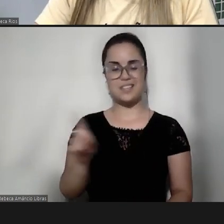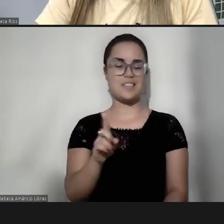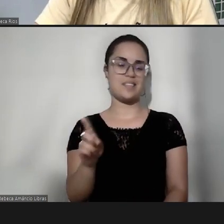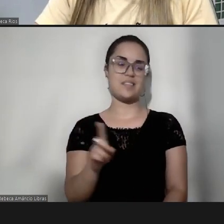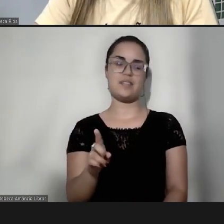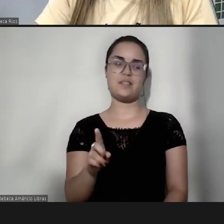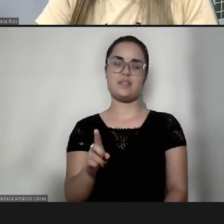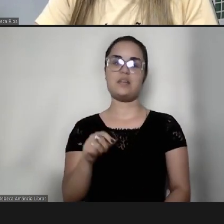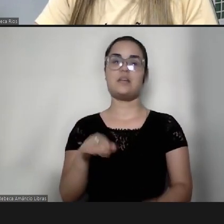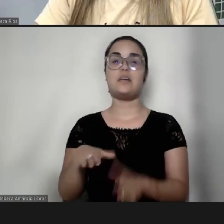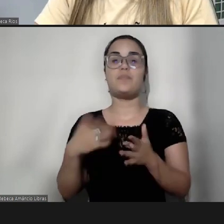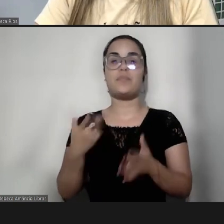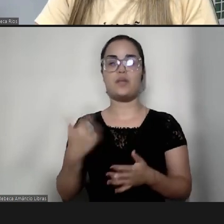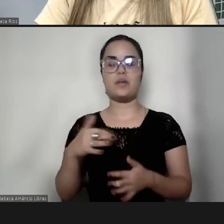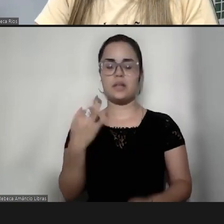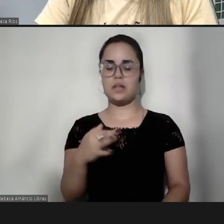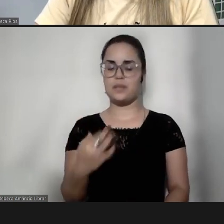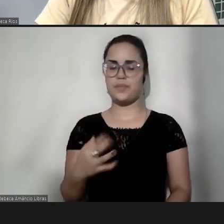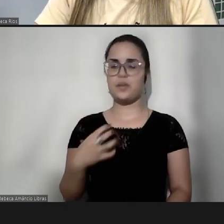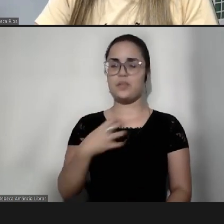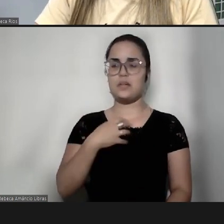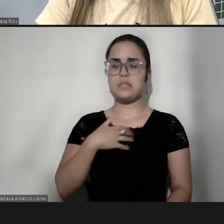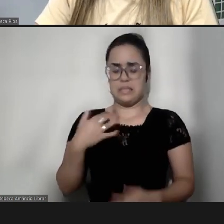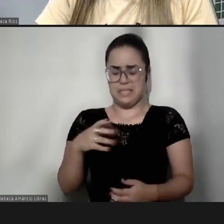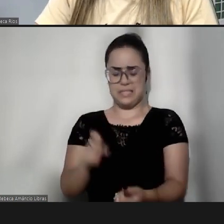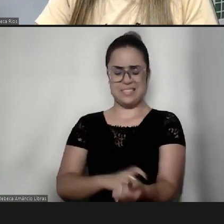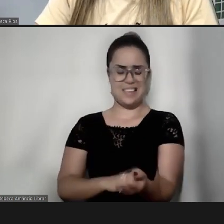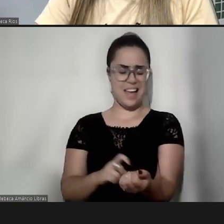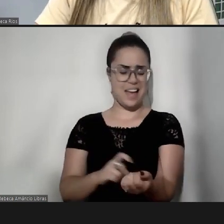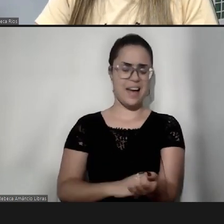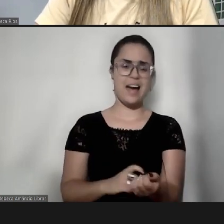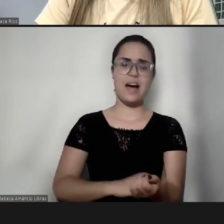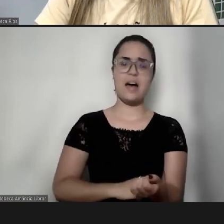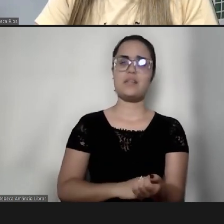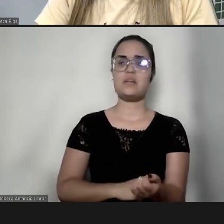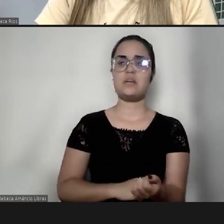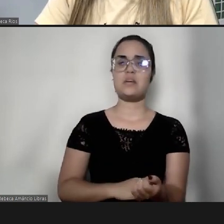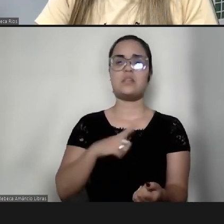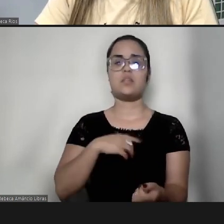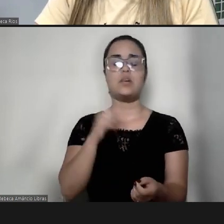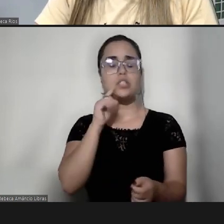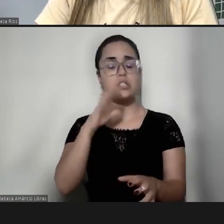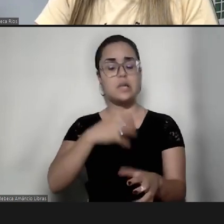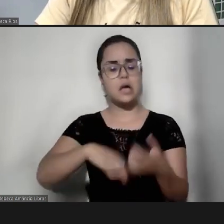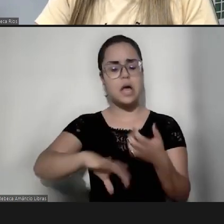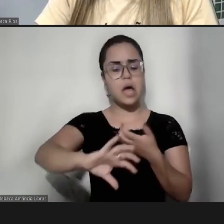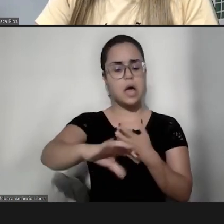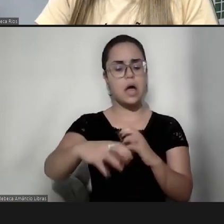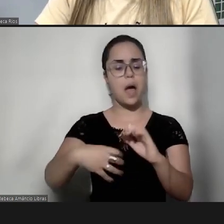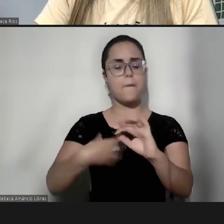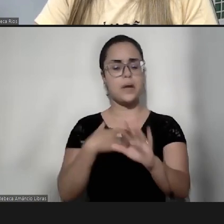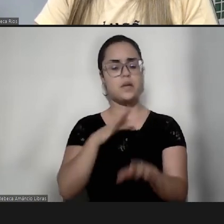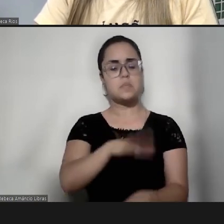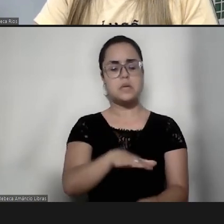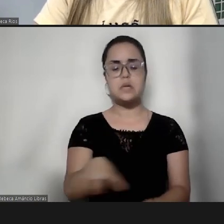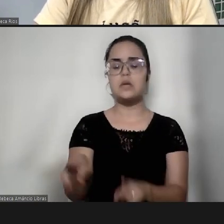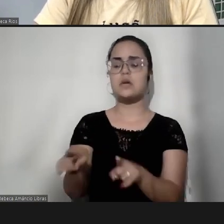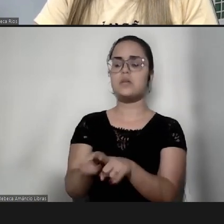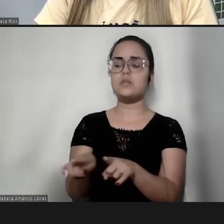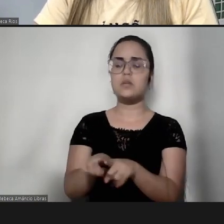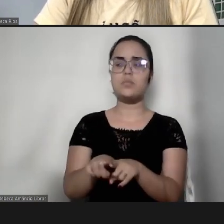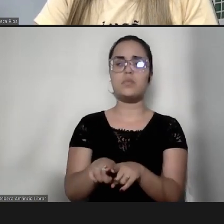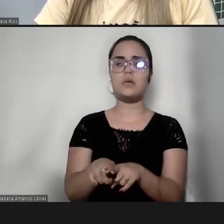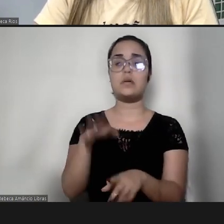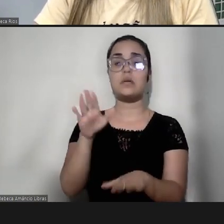dor, né, fez com que ele se sentisse raiva, com que, né, então a gente ter essa empatia por essa criança também, que às